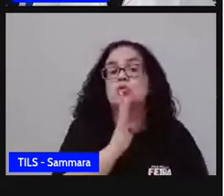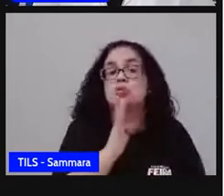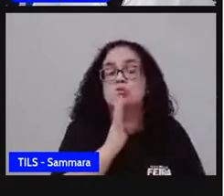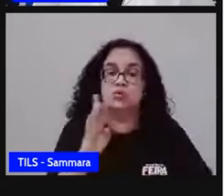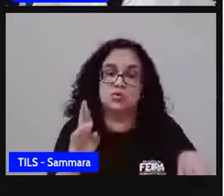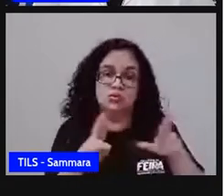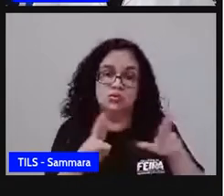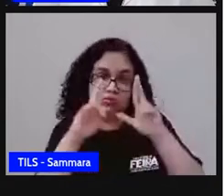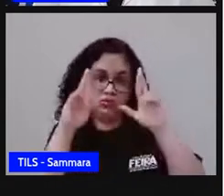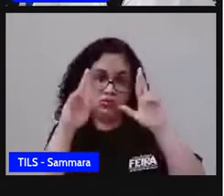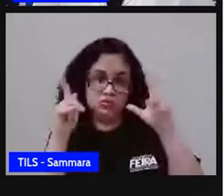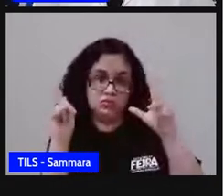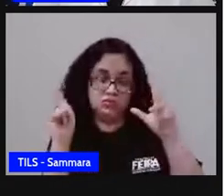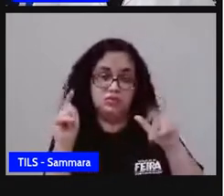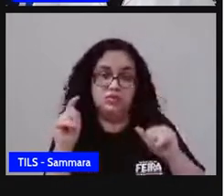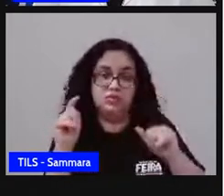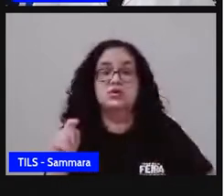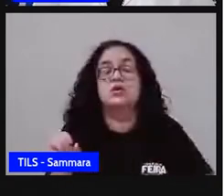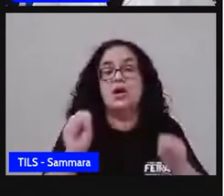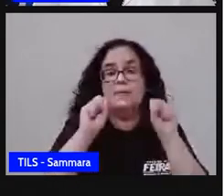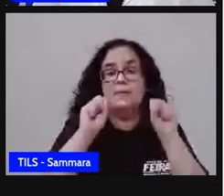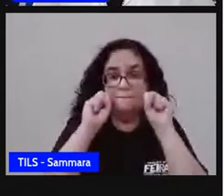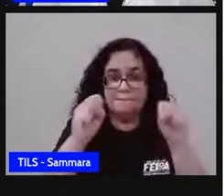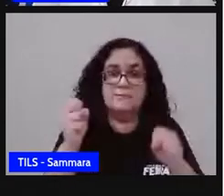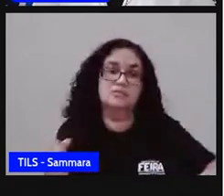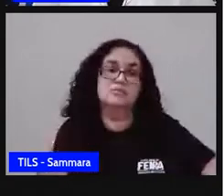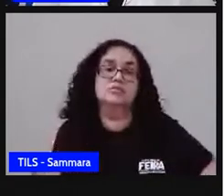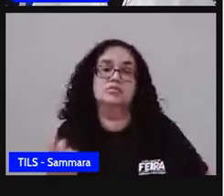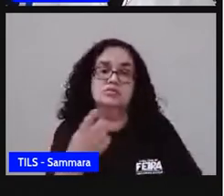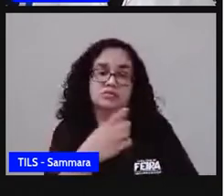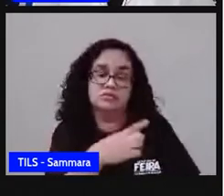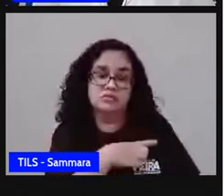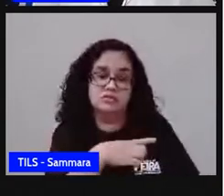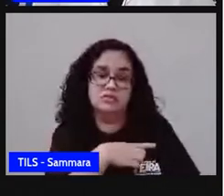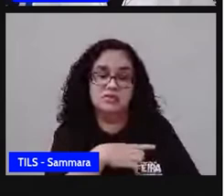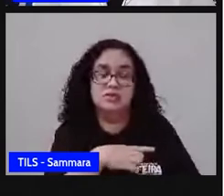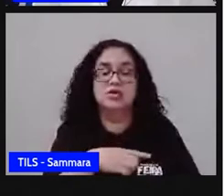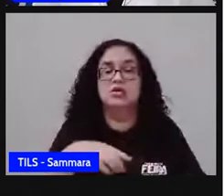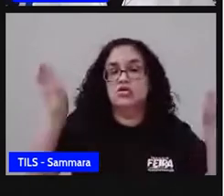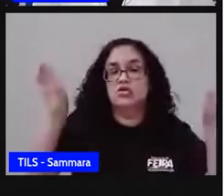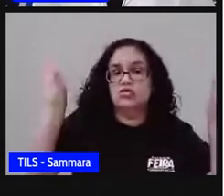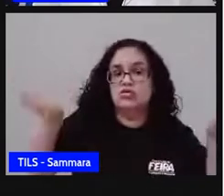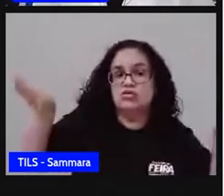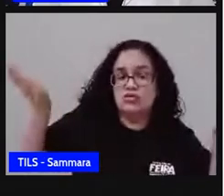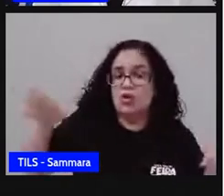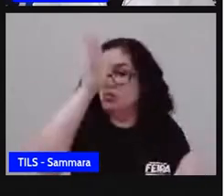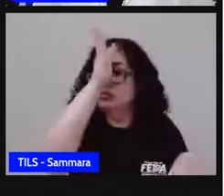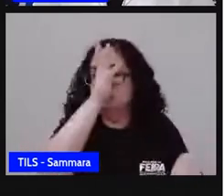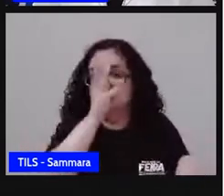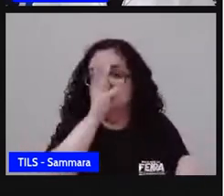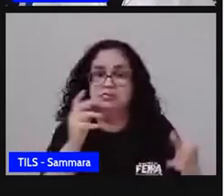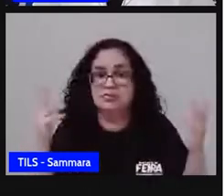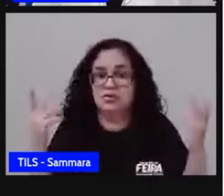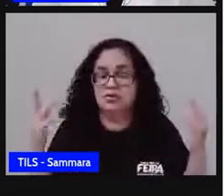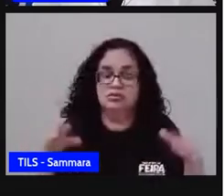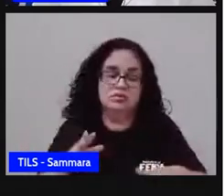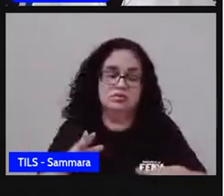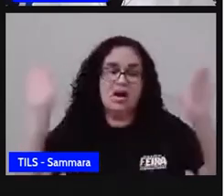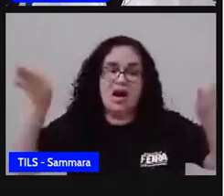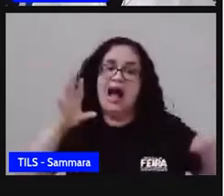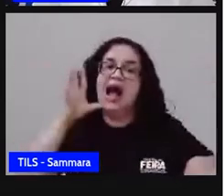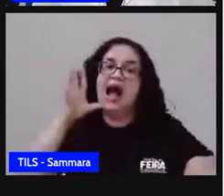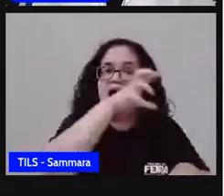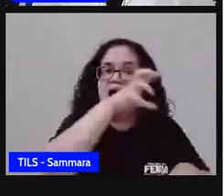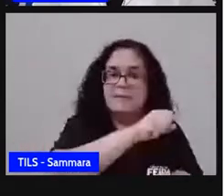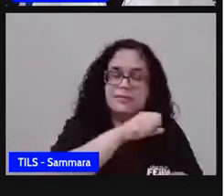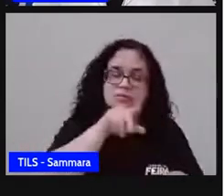diferença nesses momentos. Para que possamos ter, não o voo da galinha, que eu sempre brinco, aquele voo que sobe e desce rápido, mas o voo do